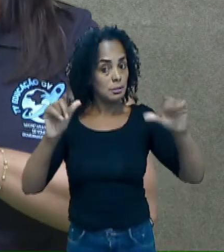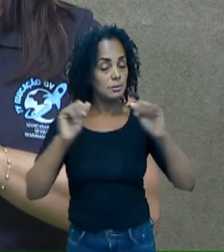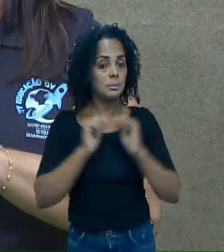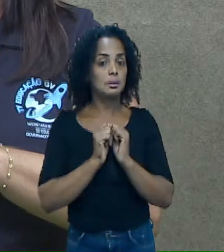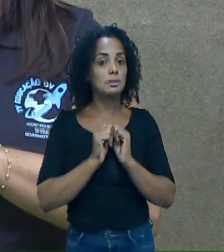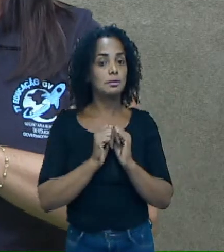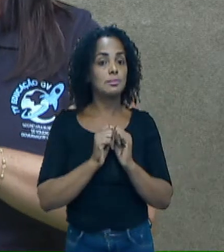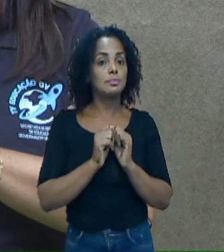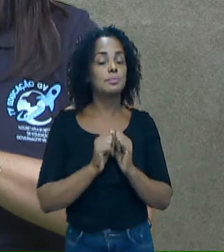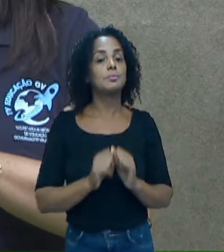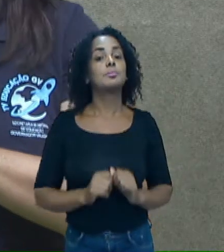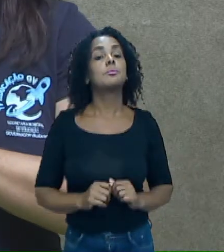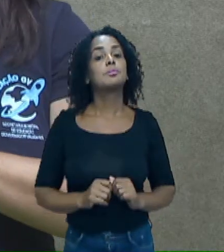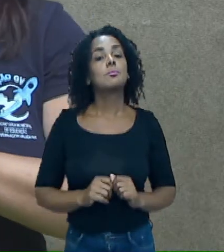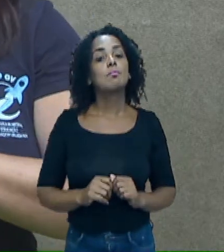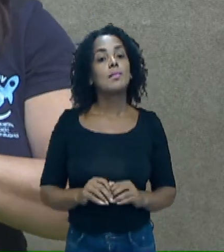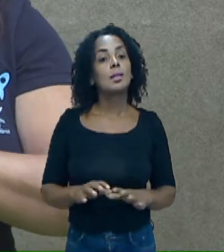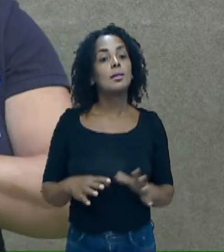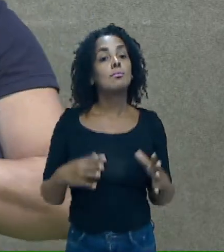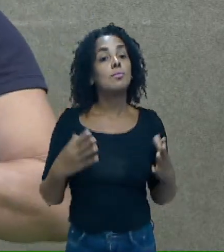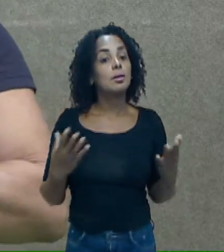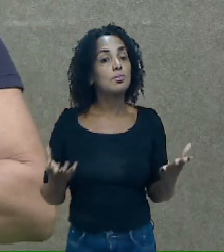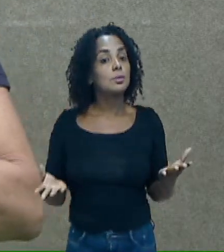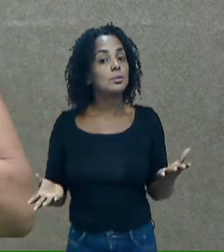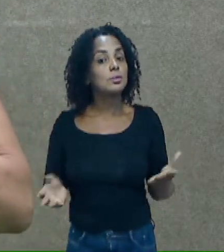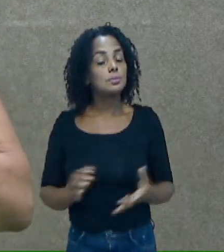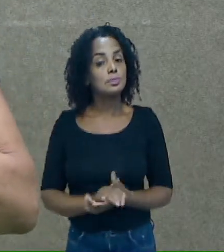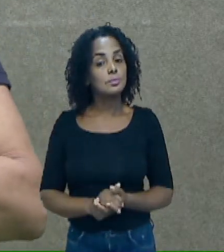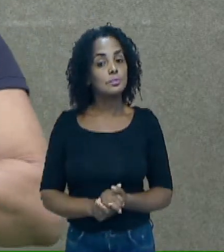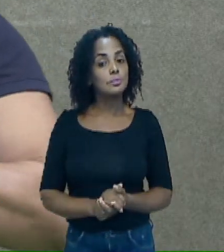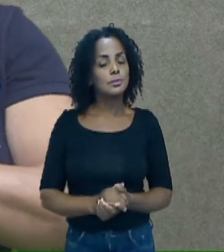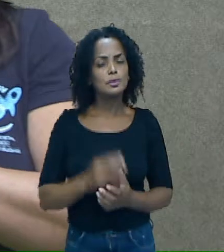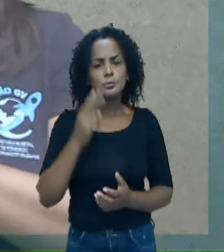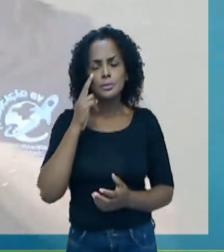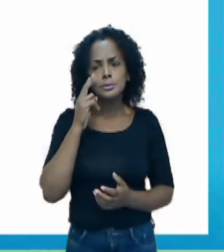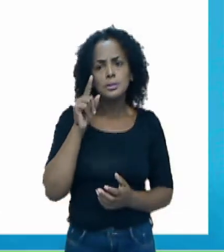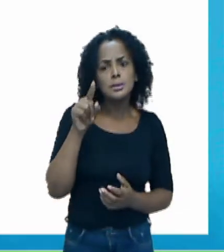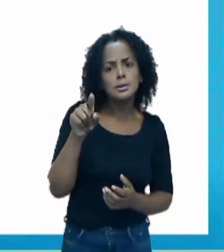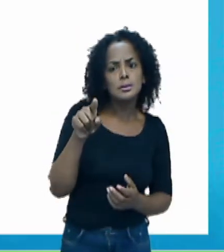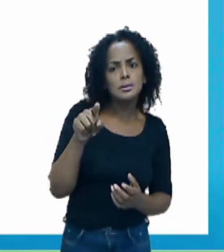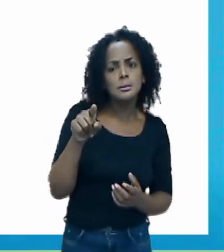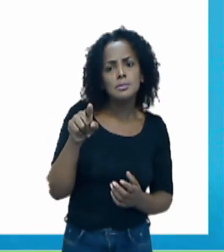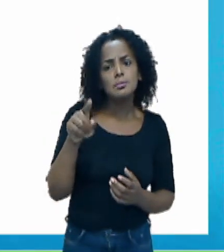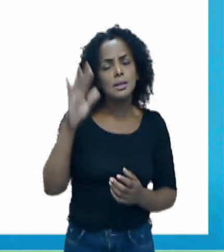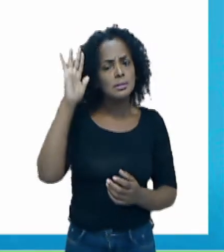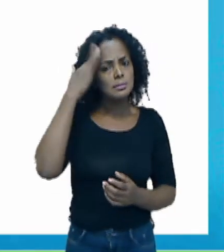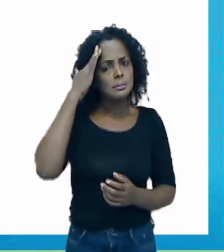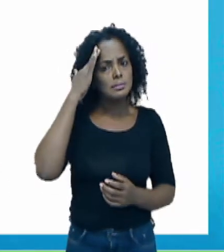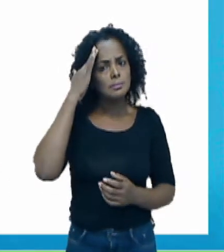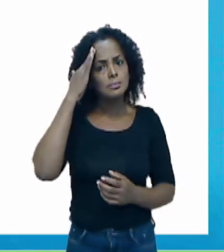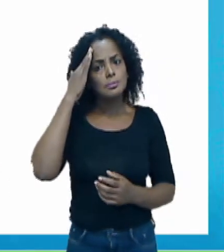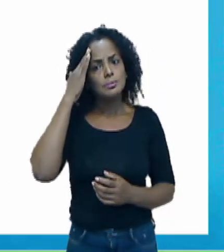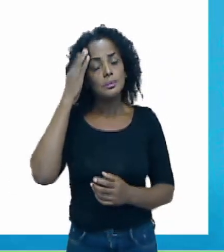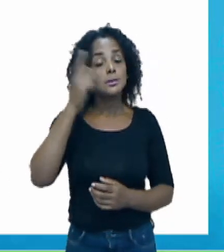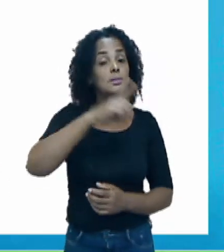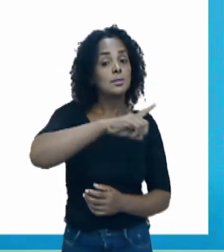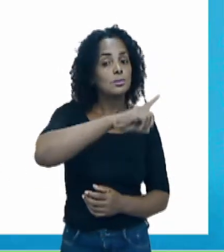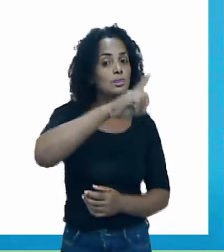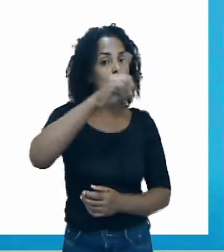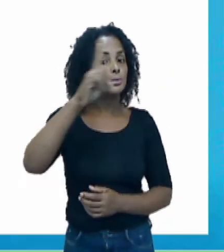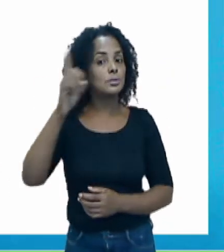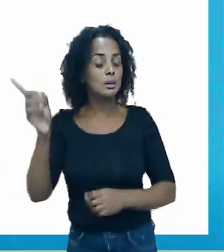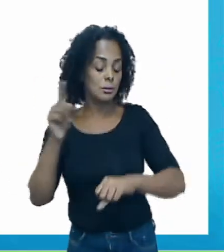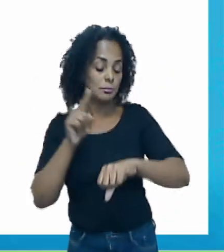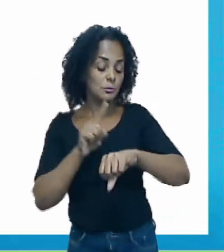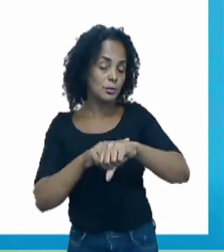nós falamos, não é mesmo? Pois é, vamos ver. Você vai saber o dia